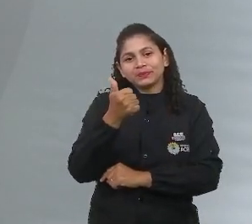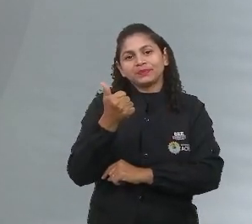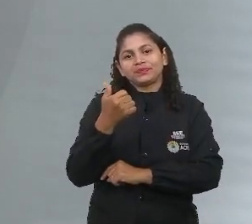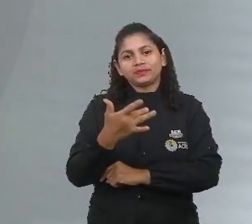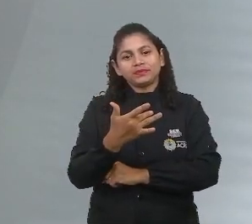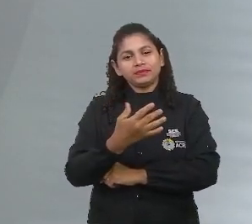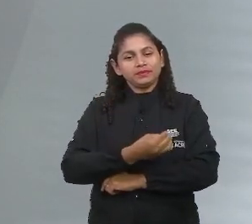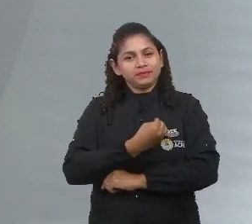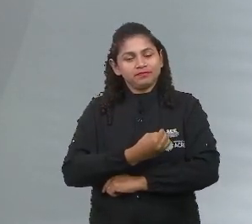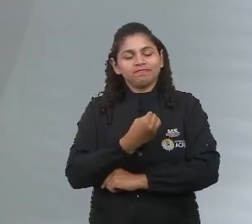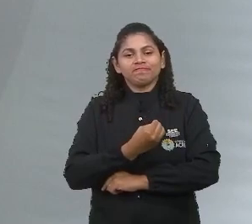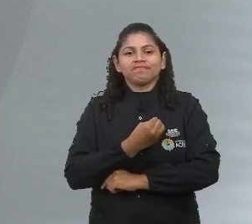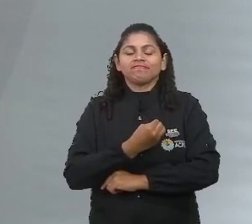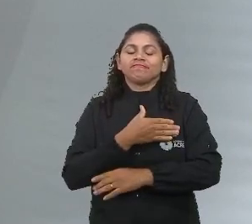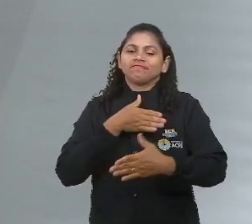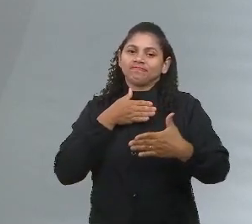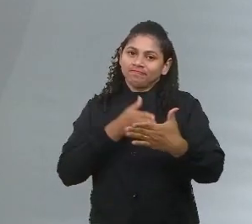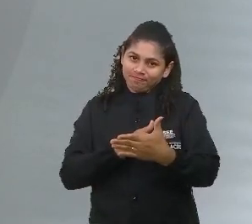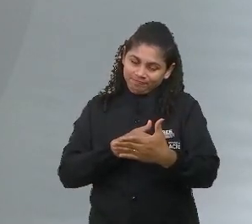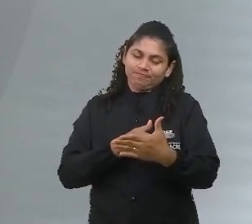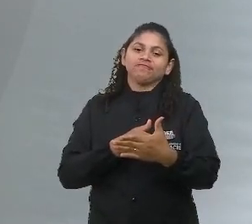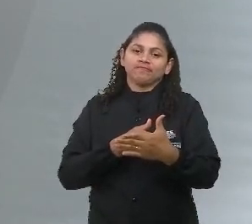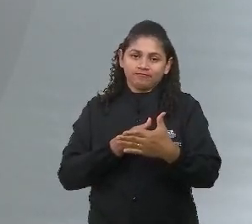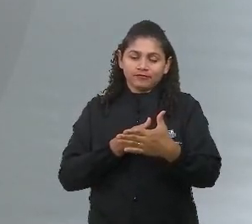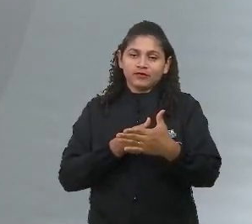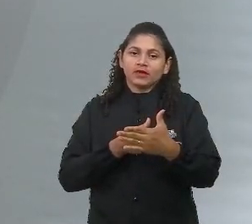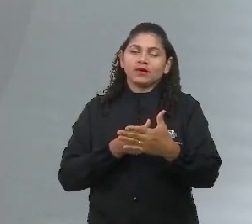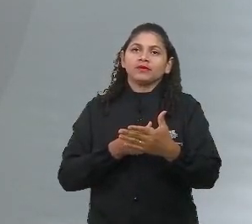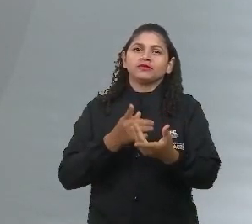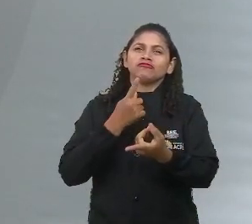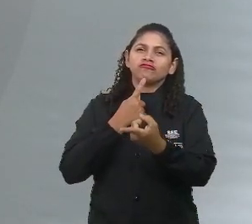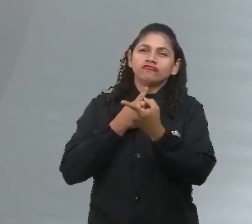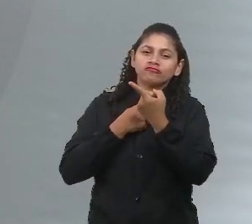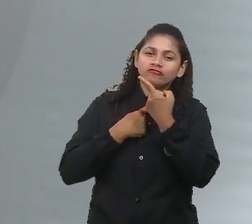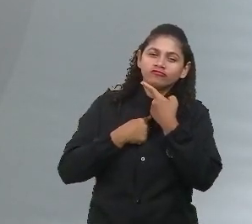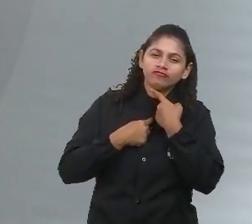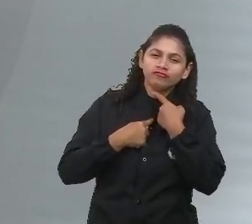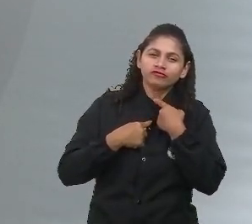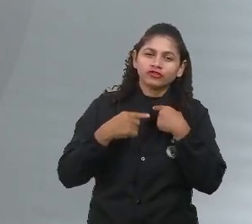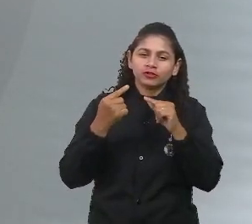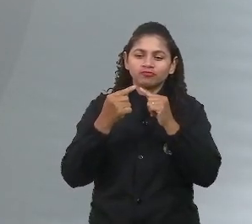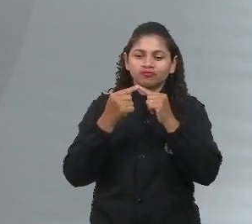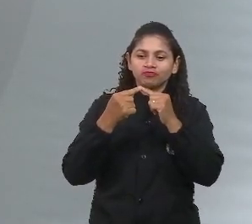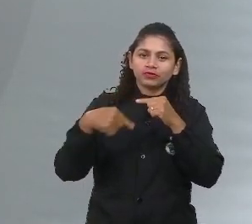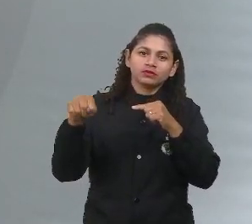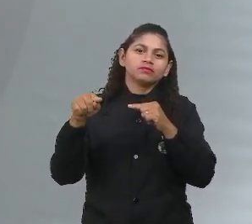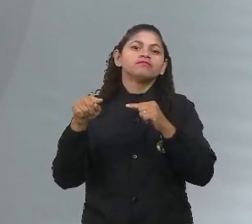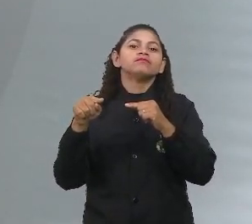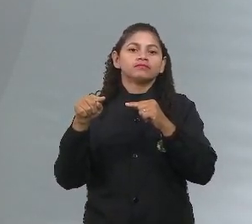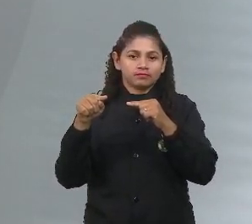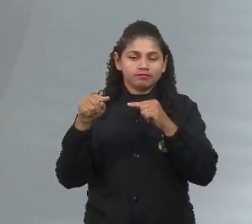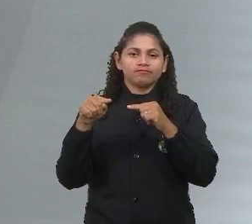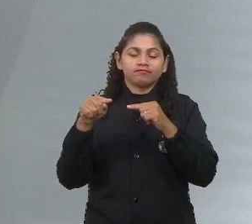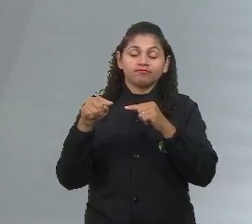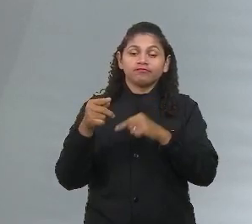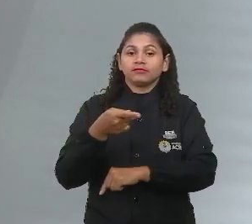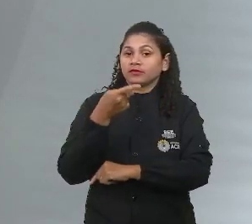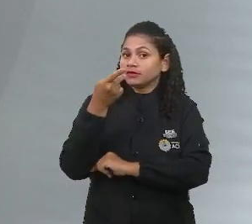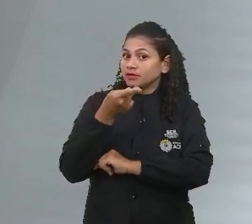dos seus objetivos, padrões, expectativas, anseios, algo foi desequilibrado. Quando eu digo que eu tenho que